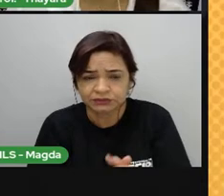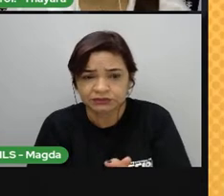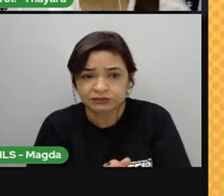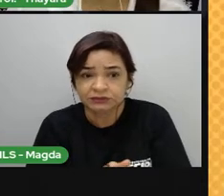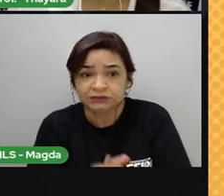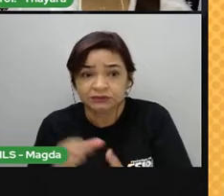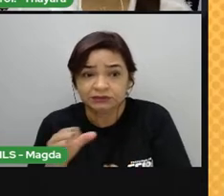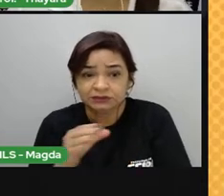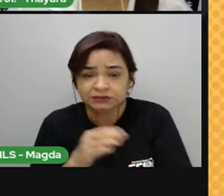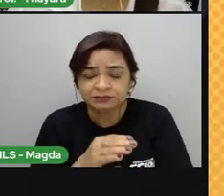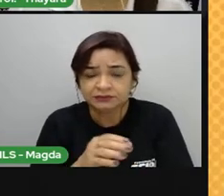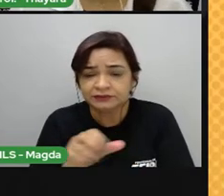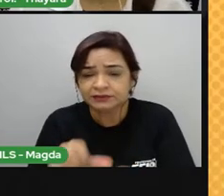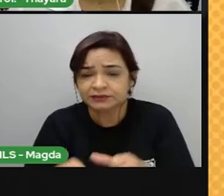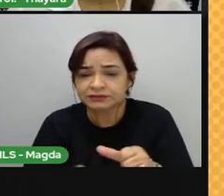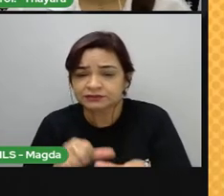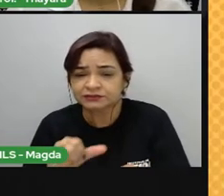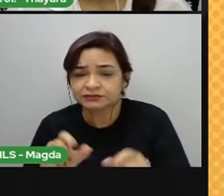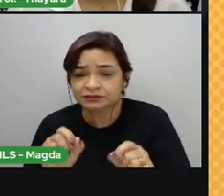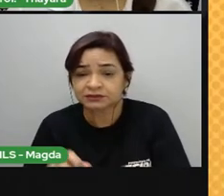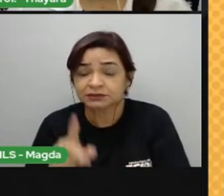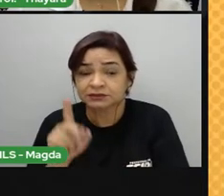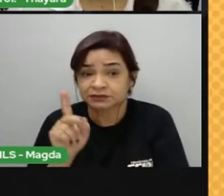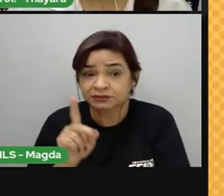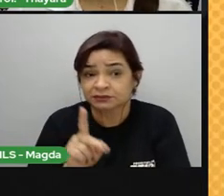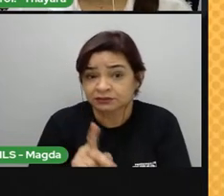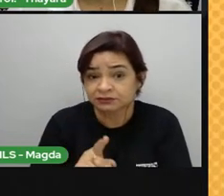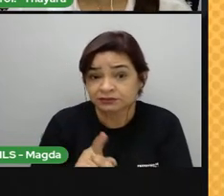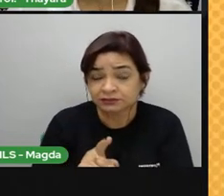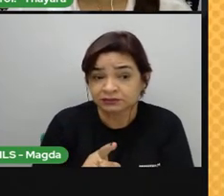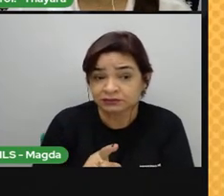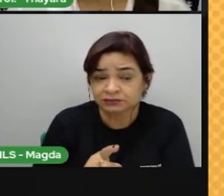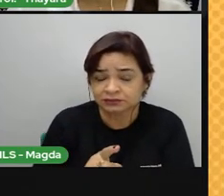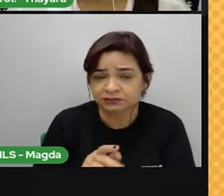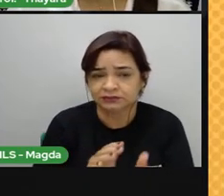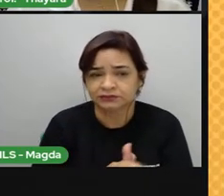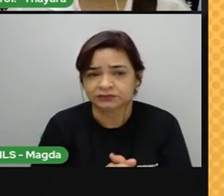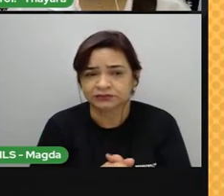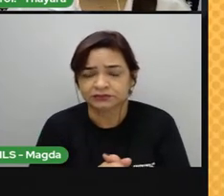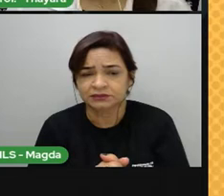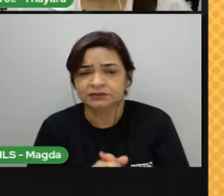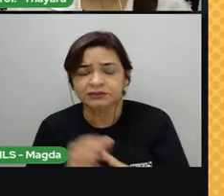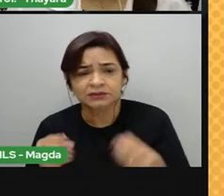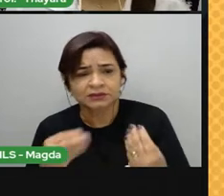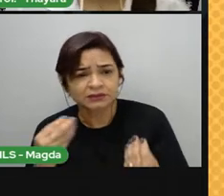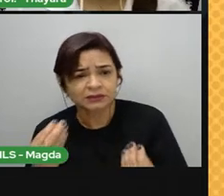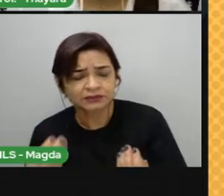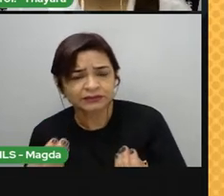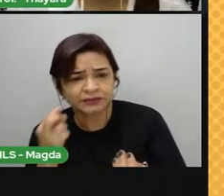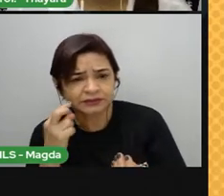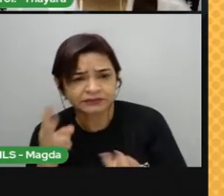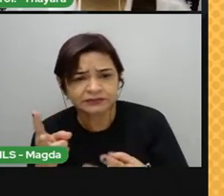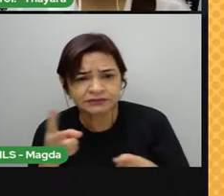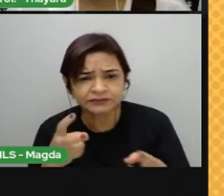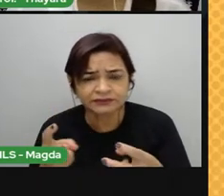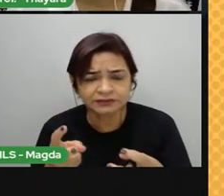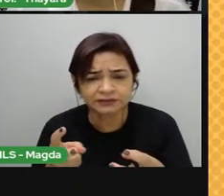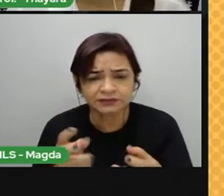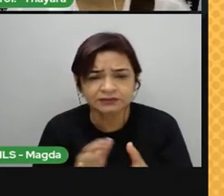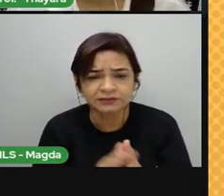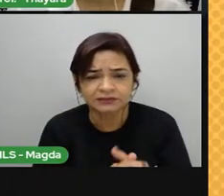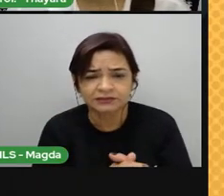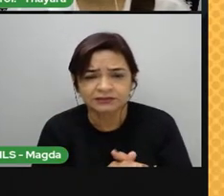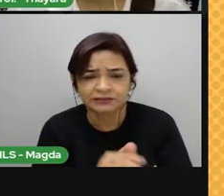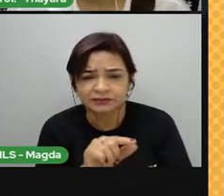transformam-se em rochas sedimentares. Uma coisa que é muito marcante nas rochas sedimentares são essas faixas aqui, essas